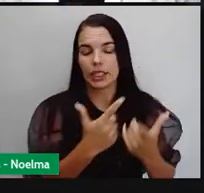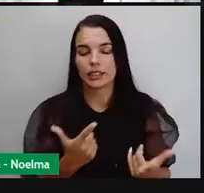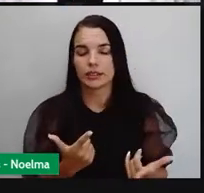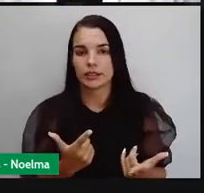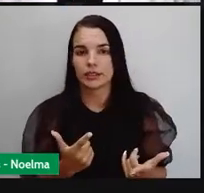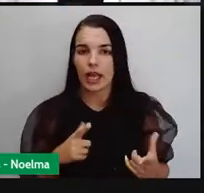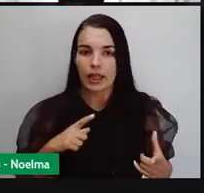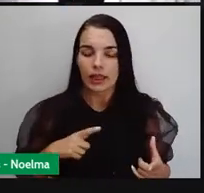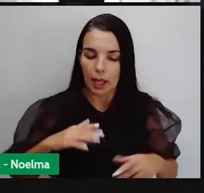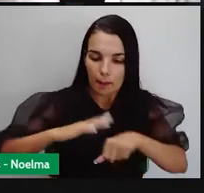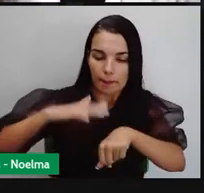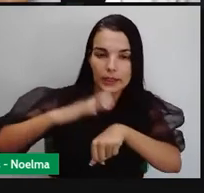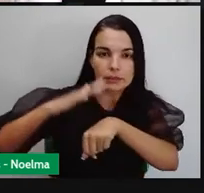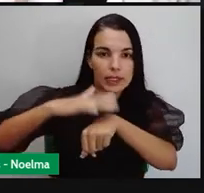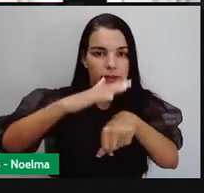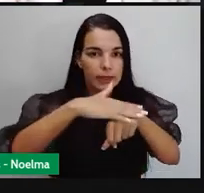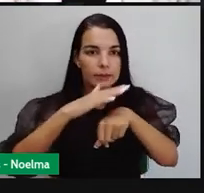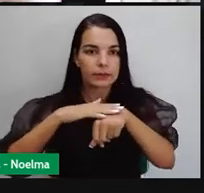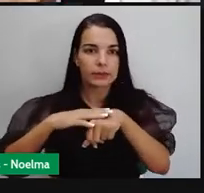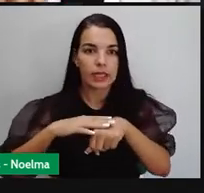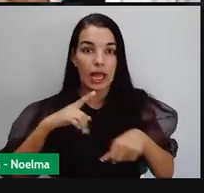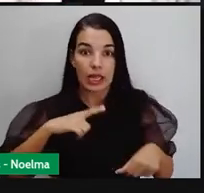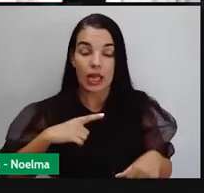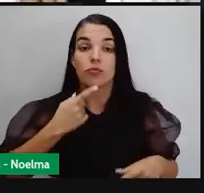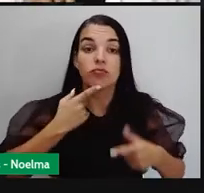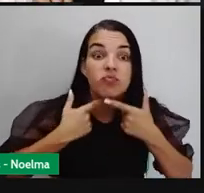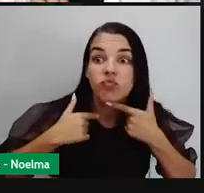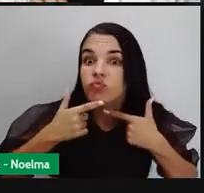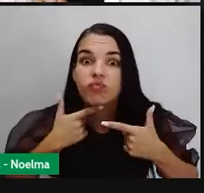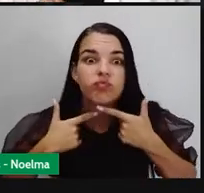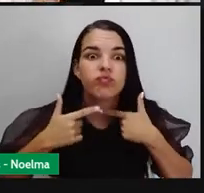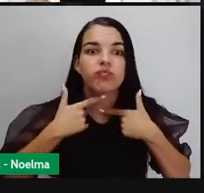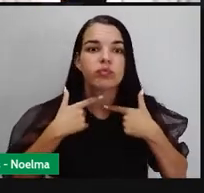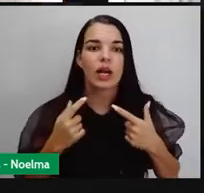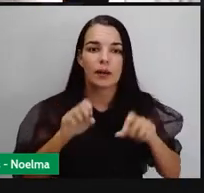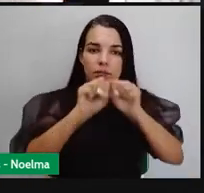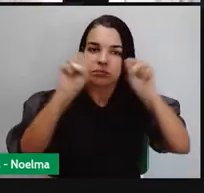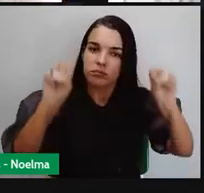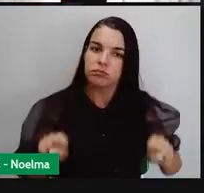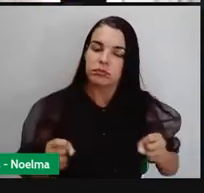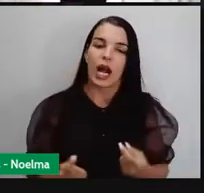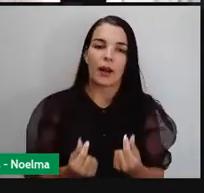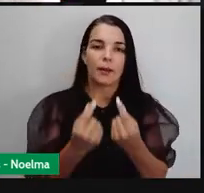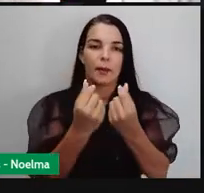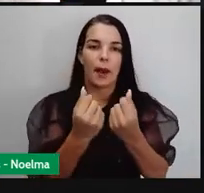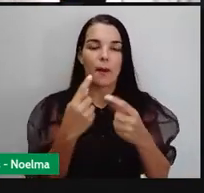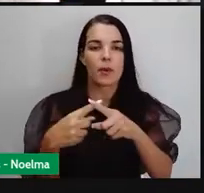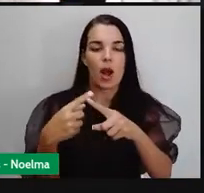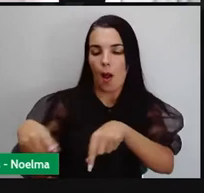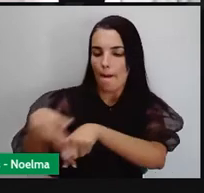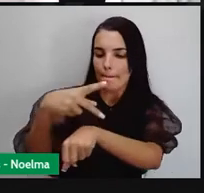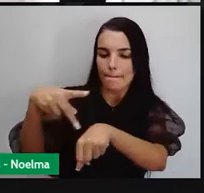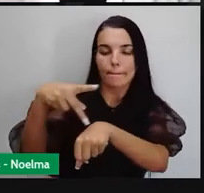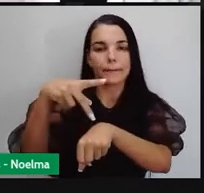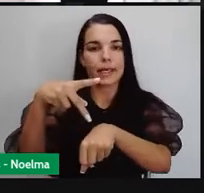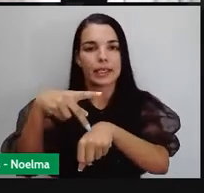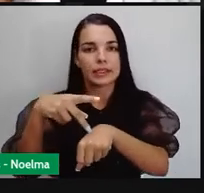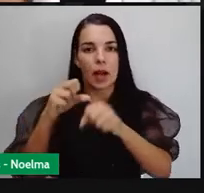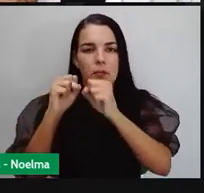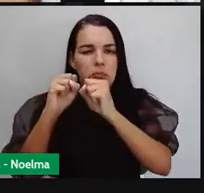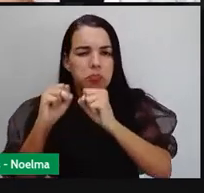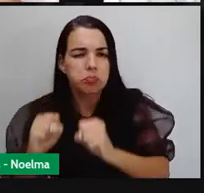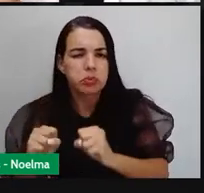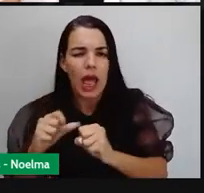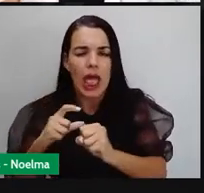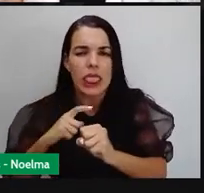Balança comercial positiva. Era essa a outra obsessão dos mercantilistas. Que um país, ele sempre pudesse